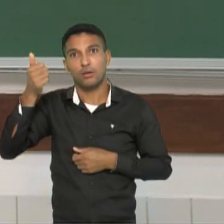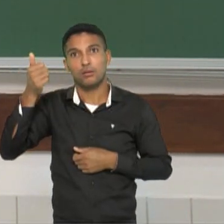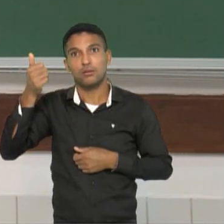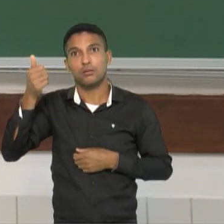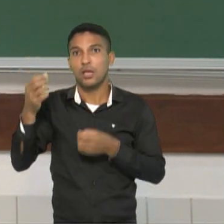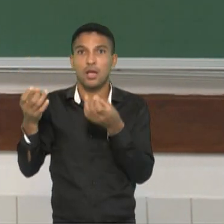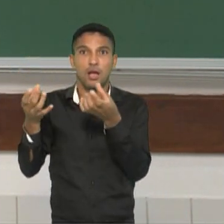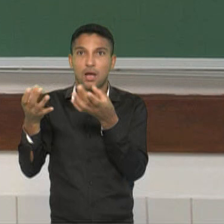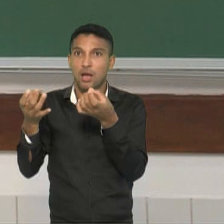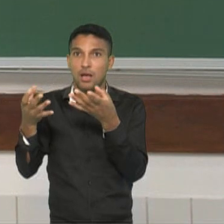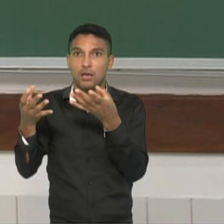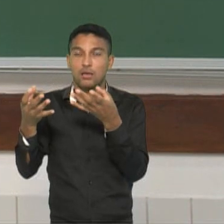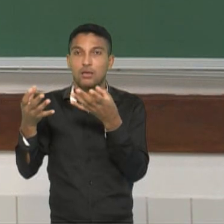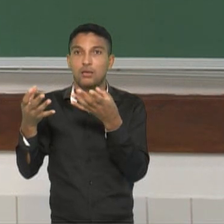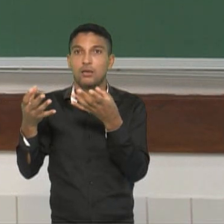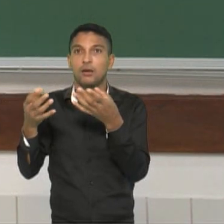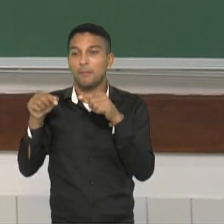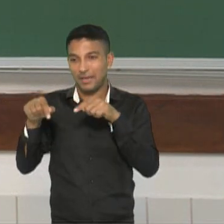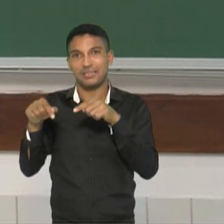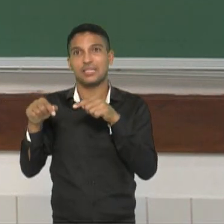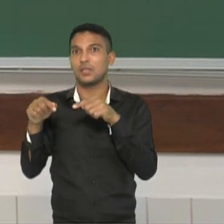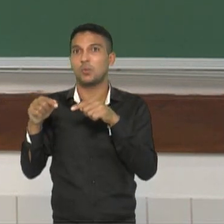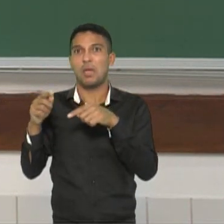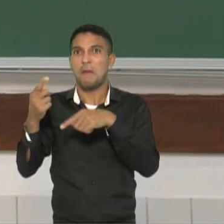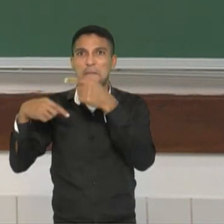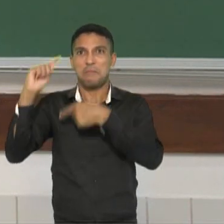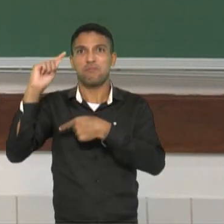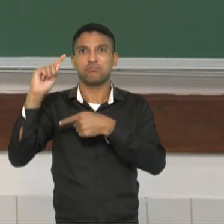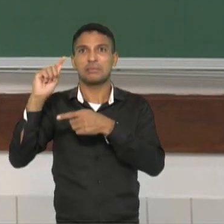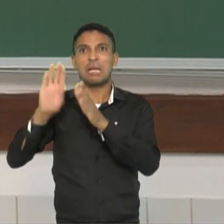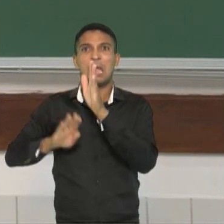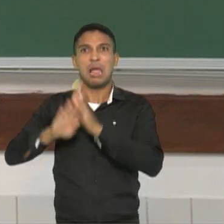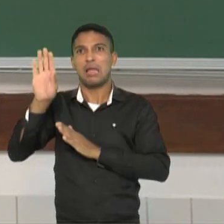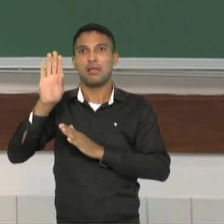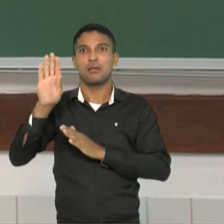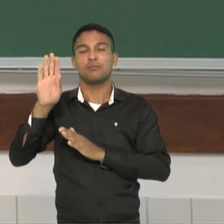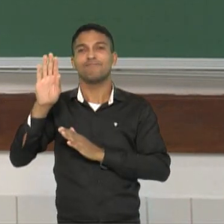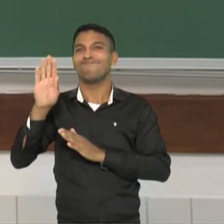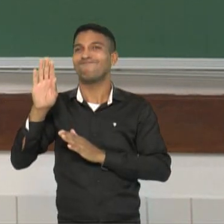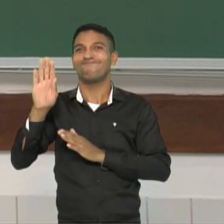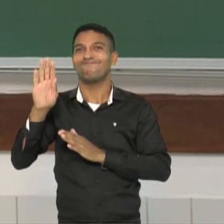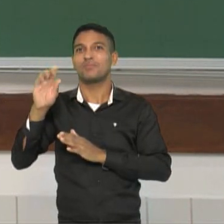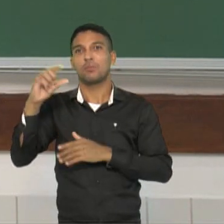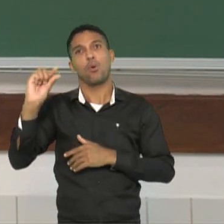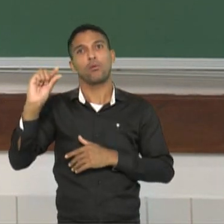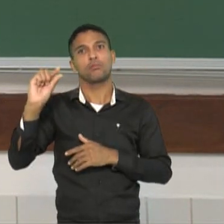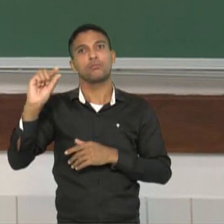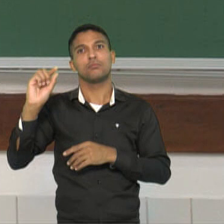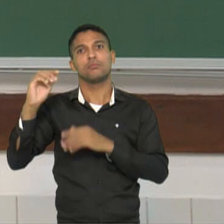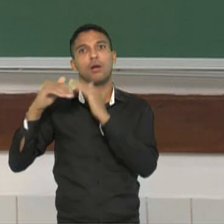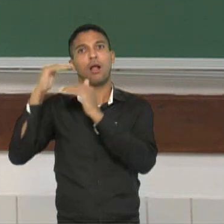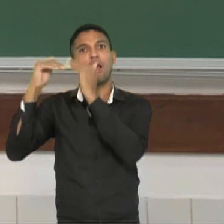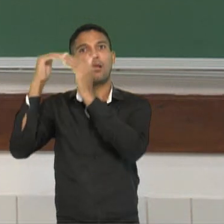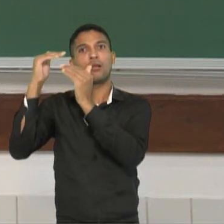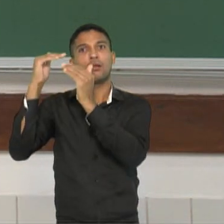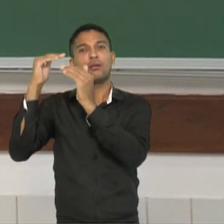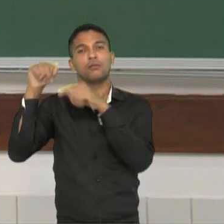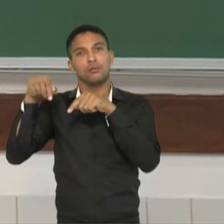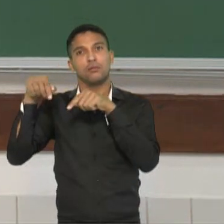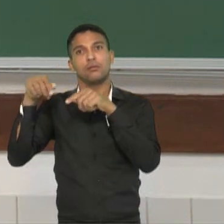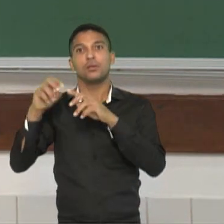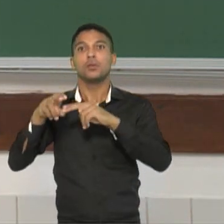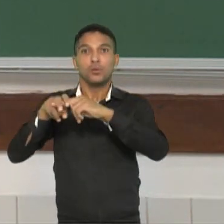moderniza. Ele não evolui tanto como deveria. E acaba gerando então um processo de desindustrialização.